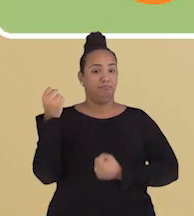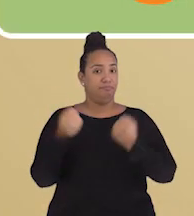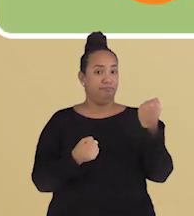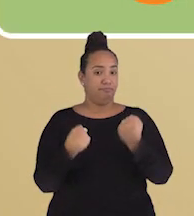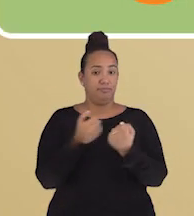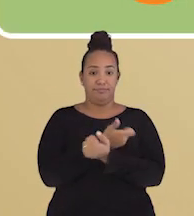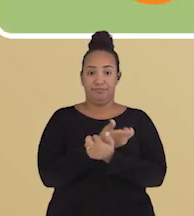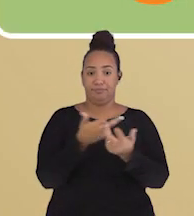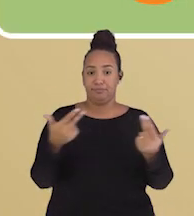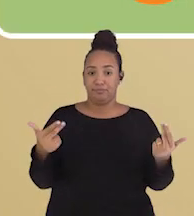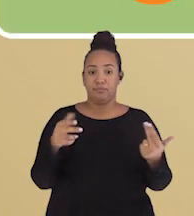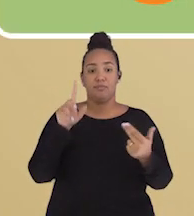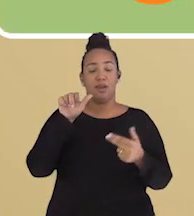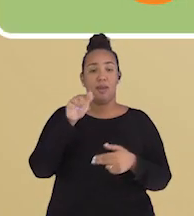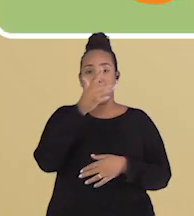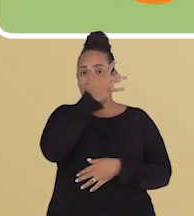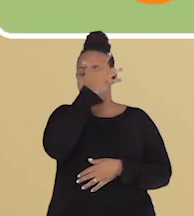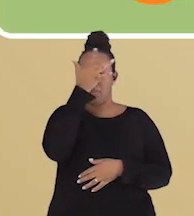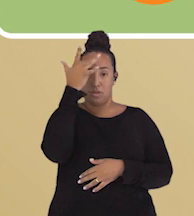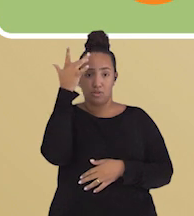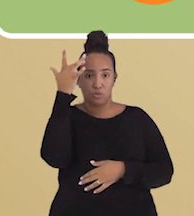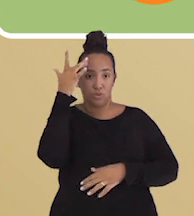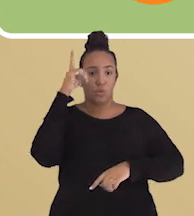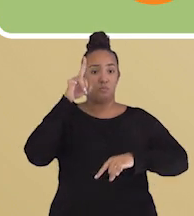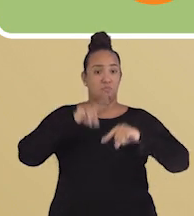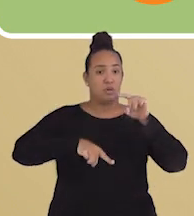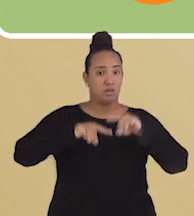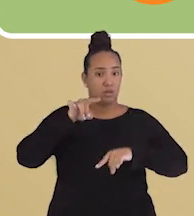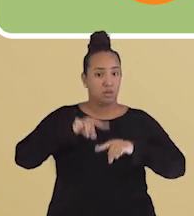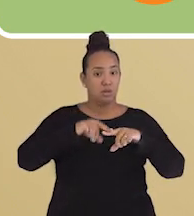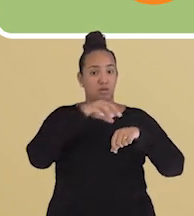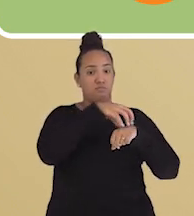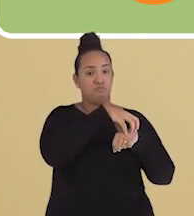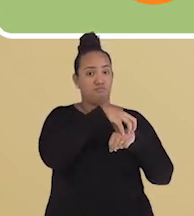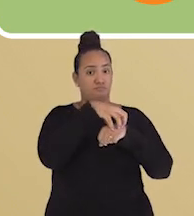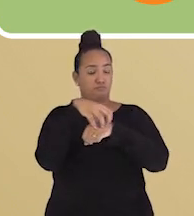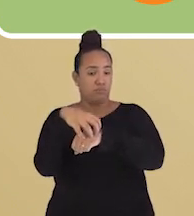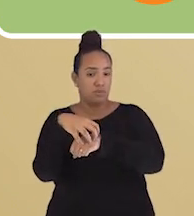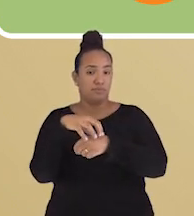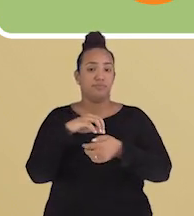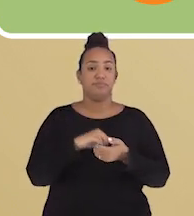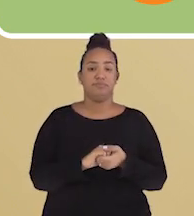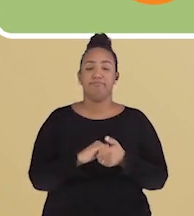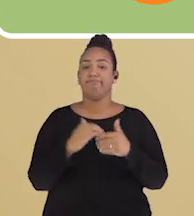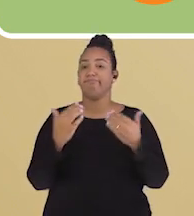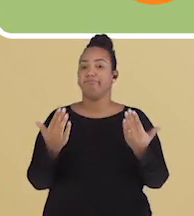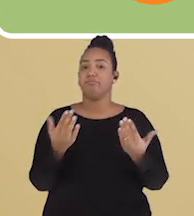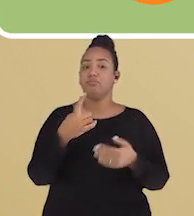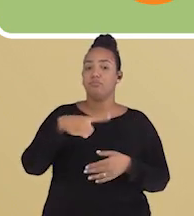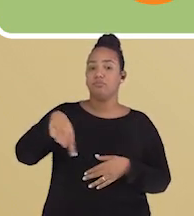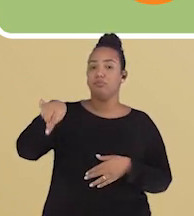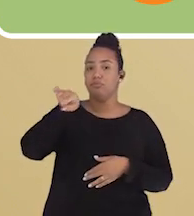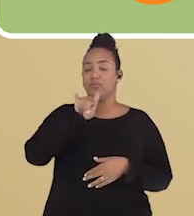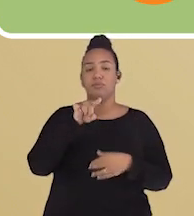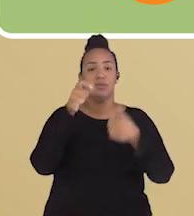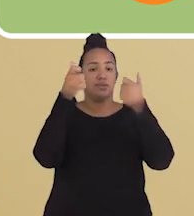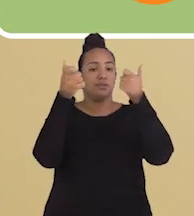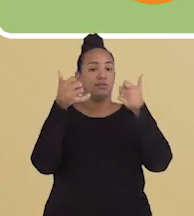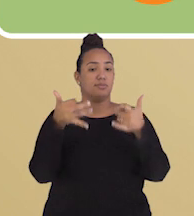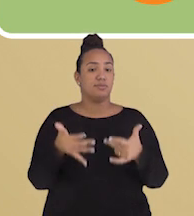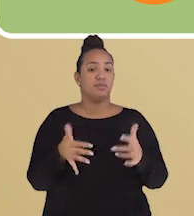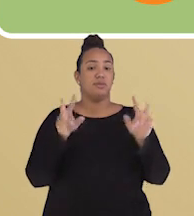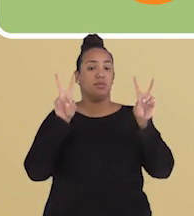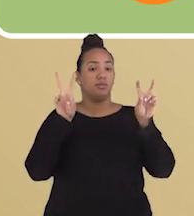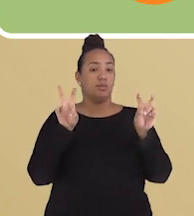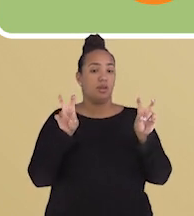transporte são meios de pessoas ou cargas se moverem. Então, quando falamos sobre isso, estamos falando